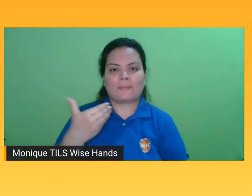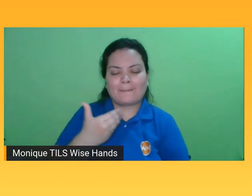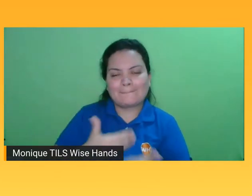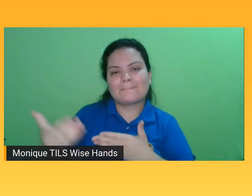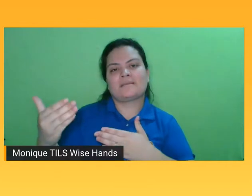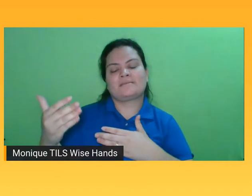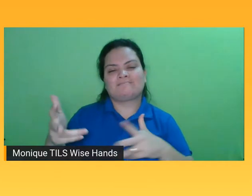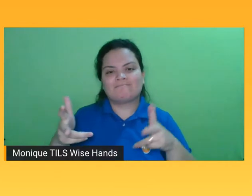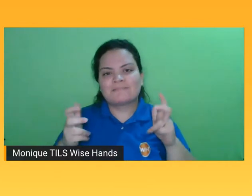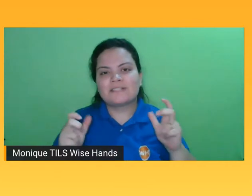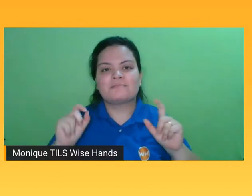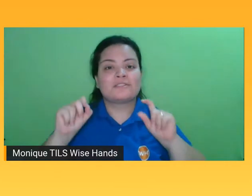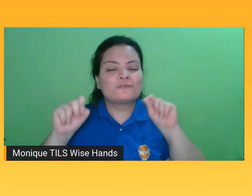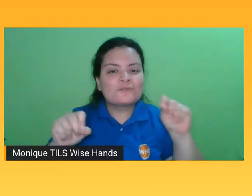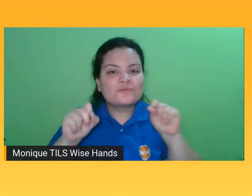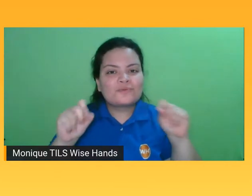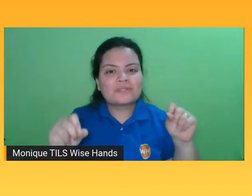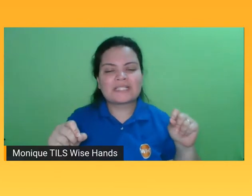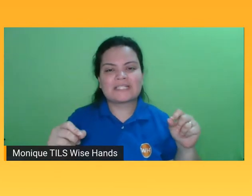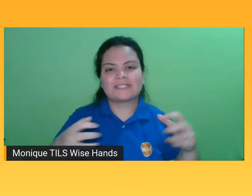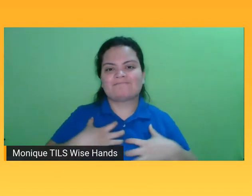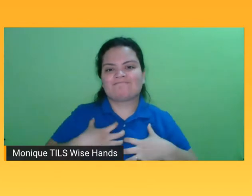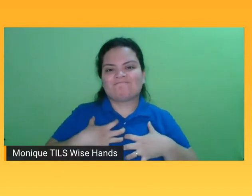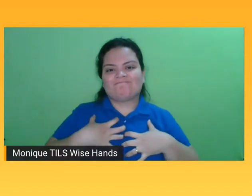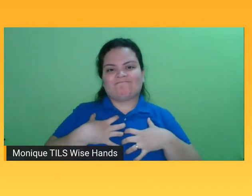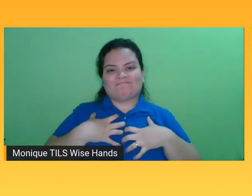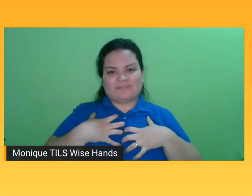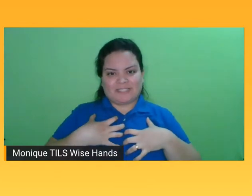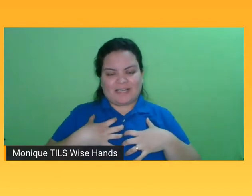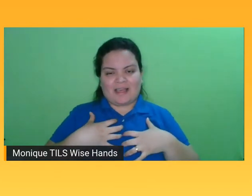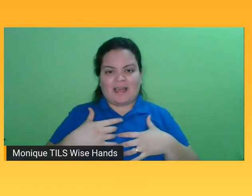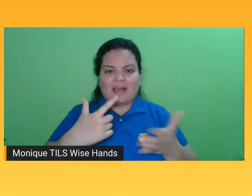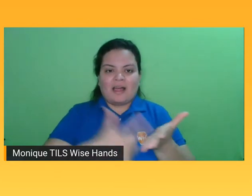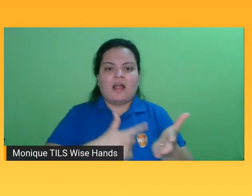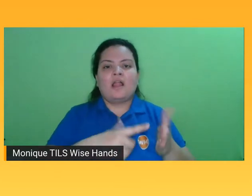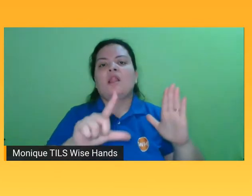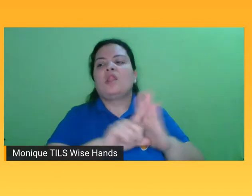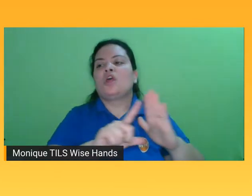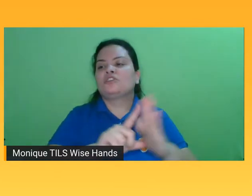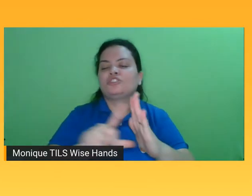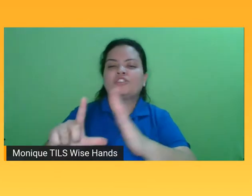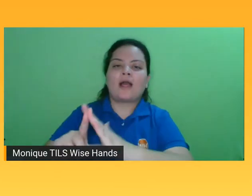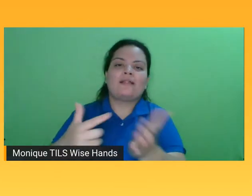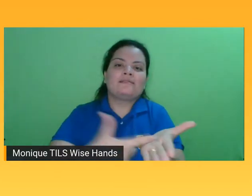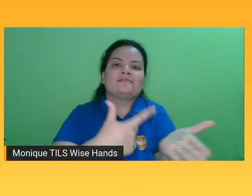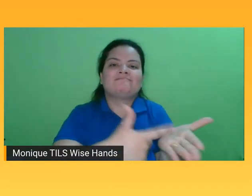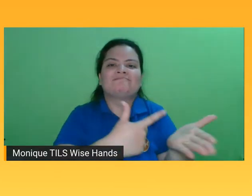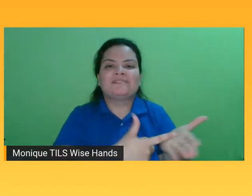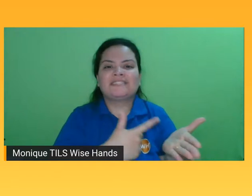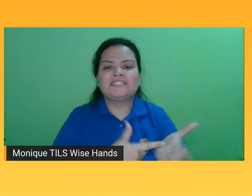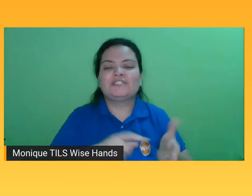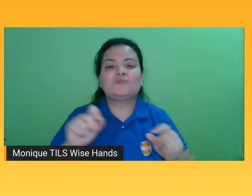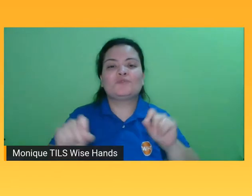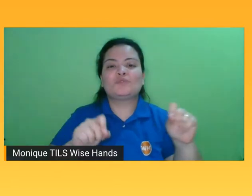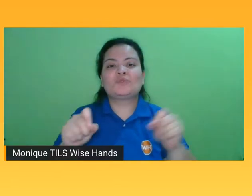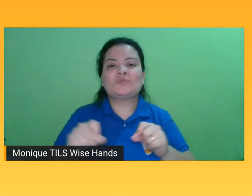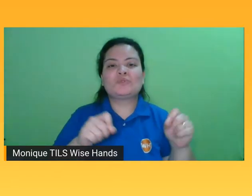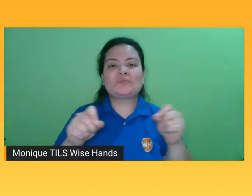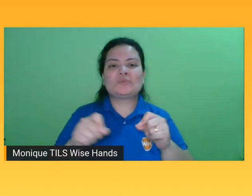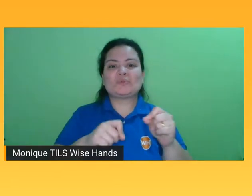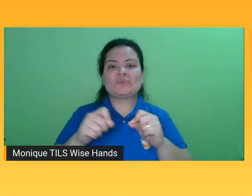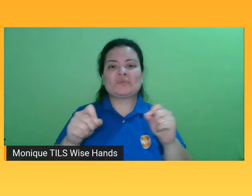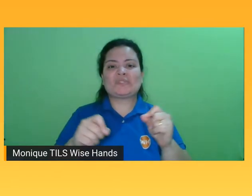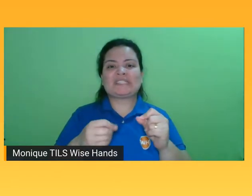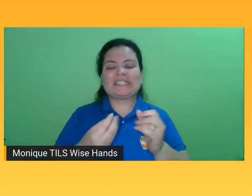e complicada das grandes redes e das livrarias em geral no Brasil. A gente entra com essa crise financeira no país, que é muito